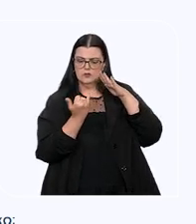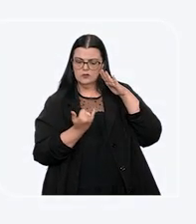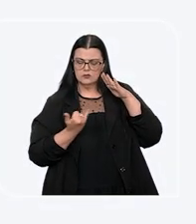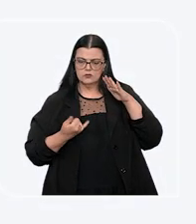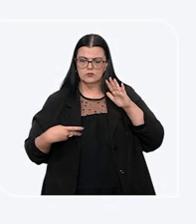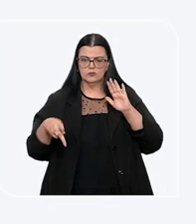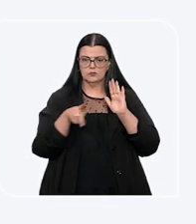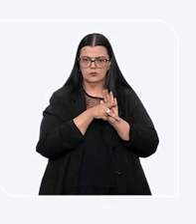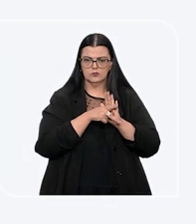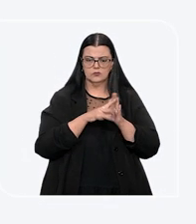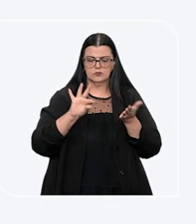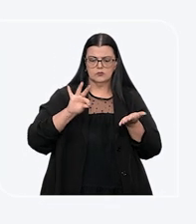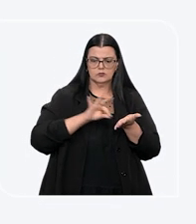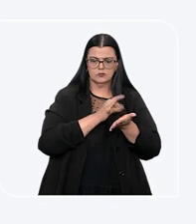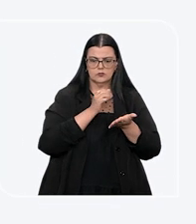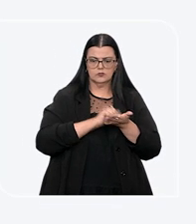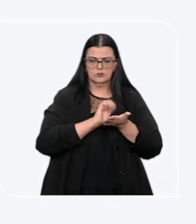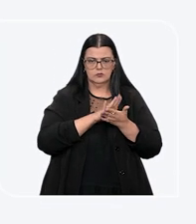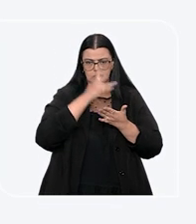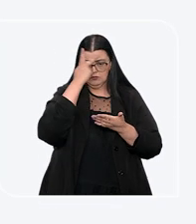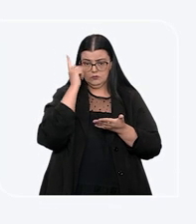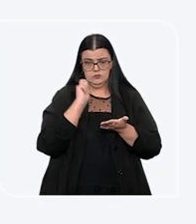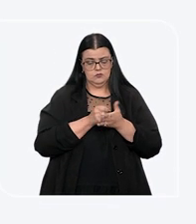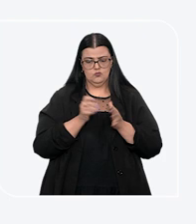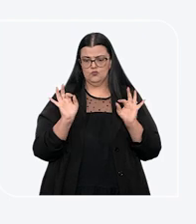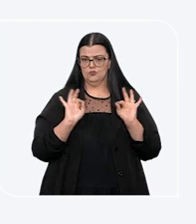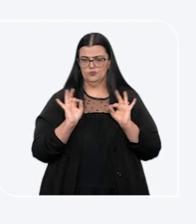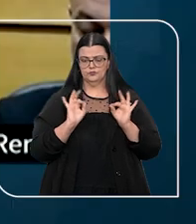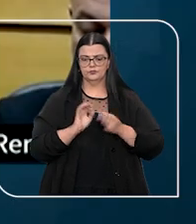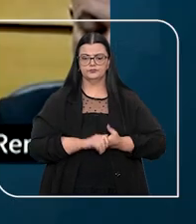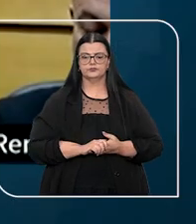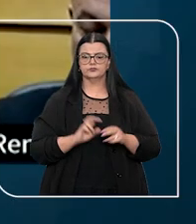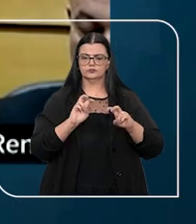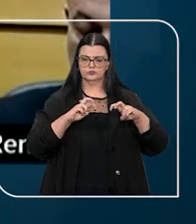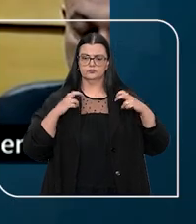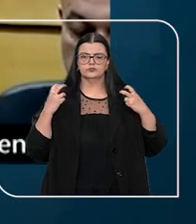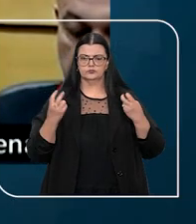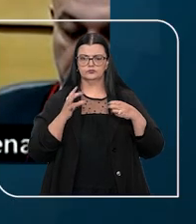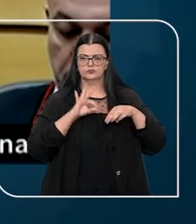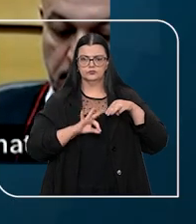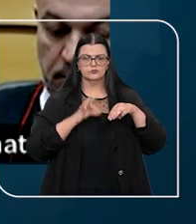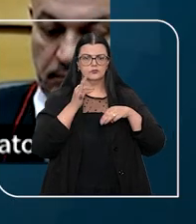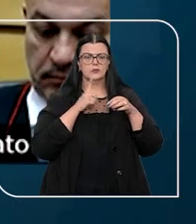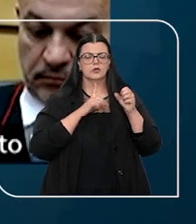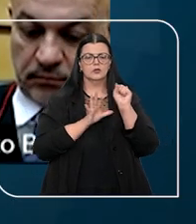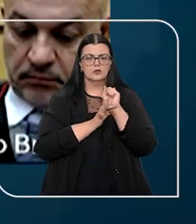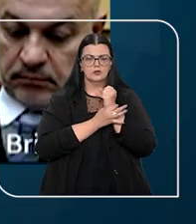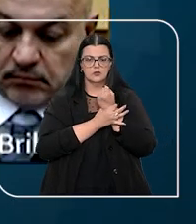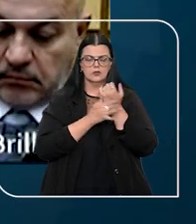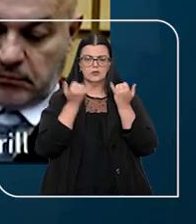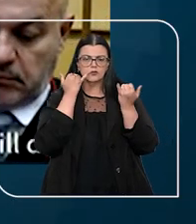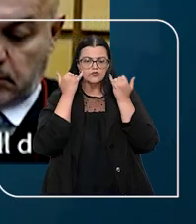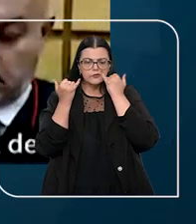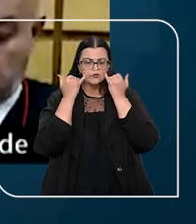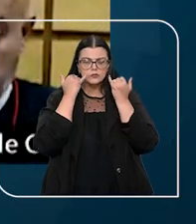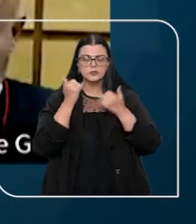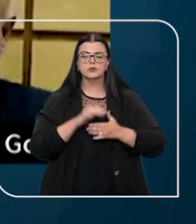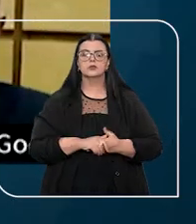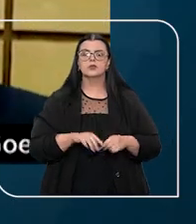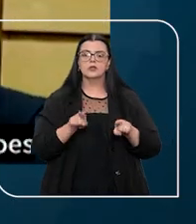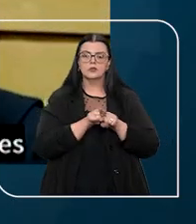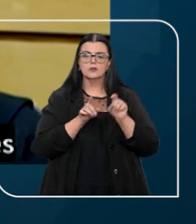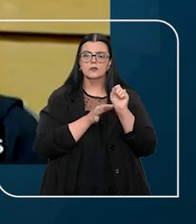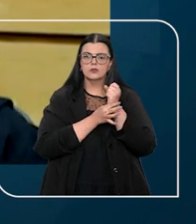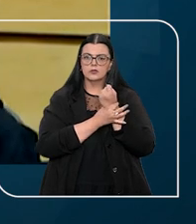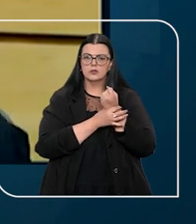instituições mantenedoras de cadastros de inadimplentes. Segundo o colegiado, isso assegura a precisão das informações